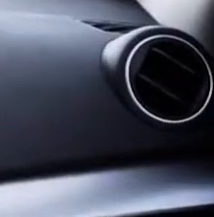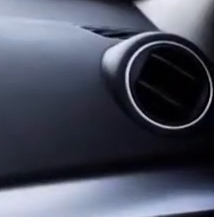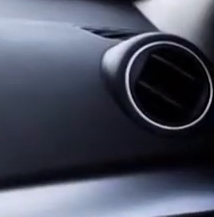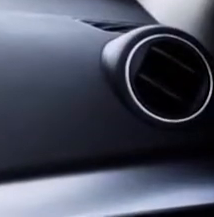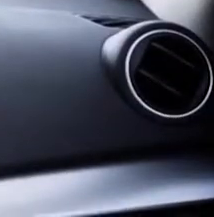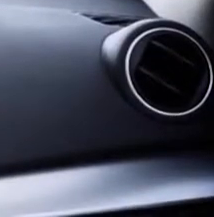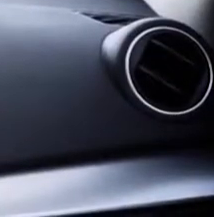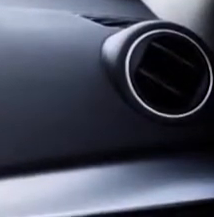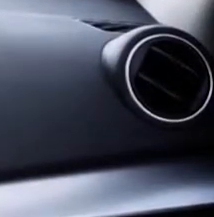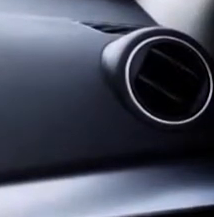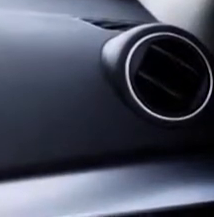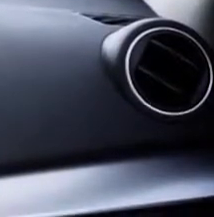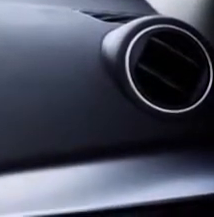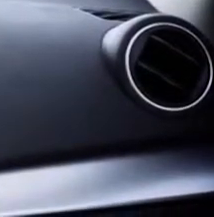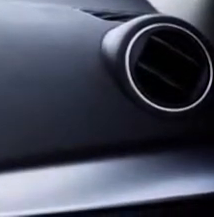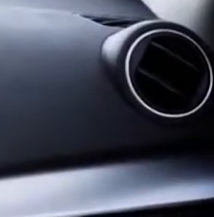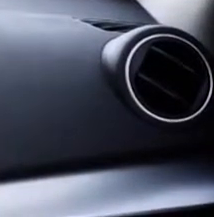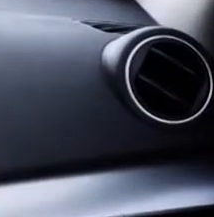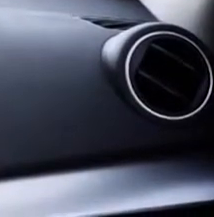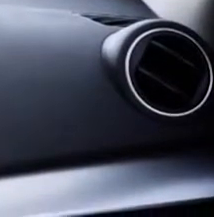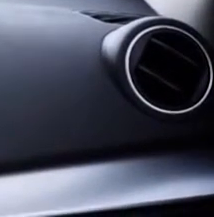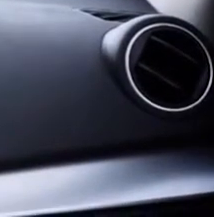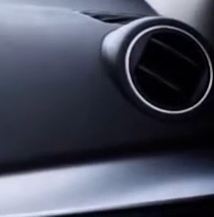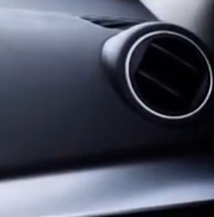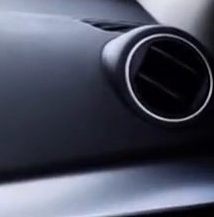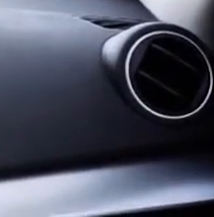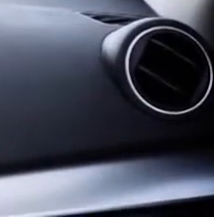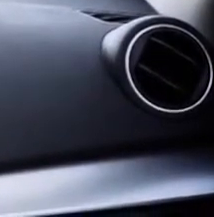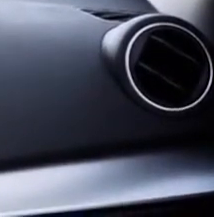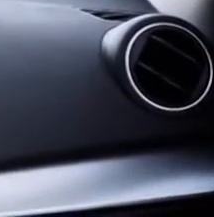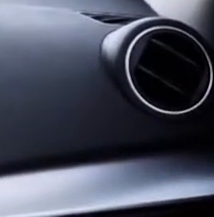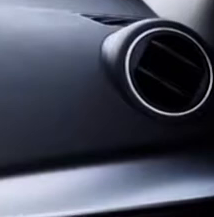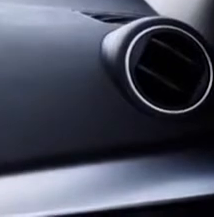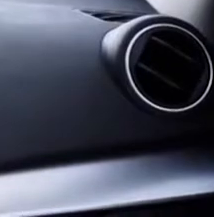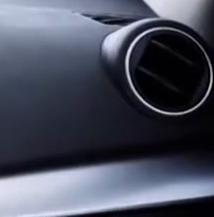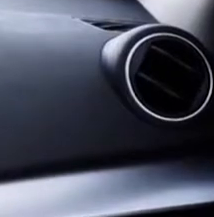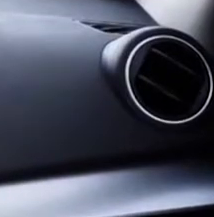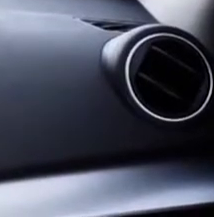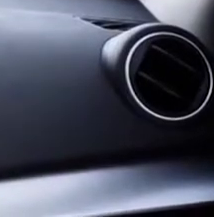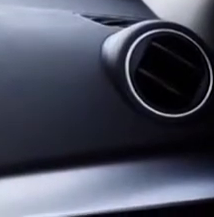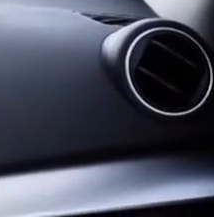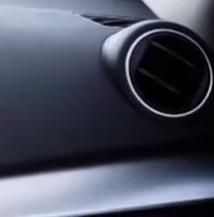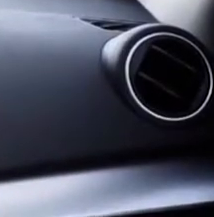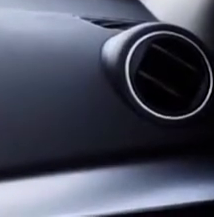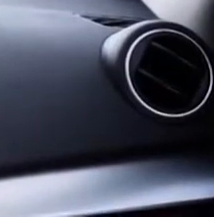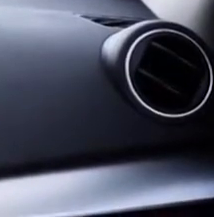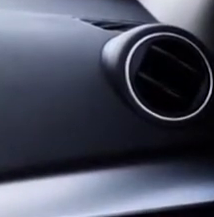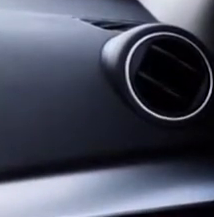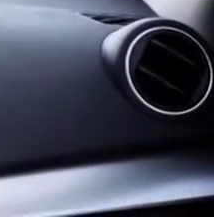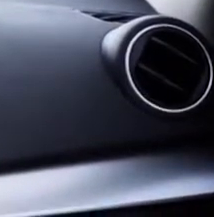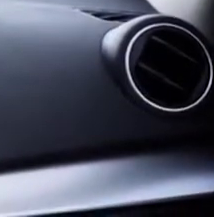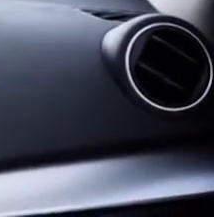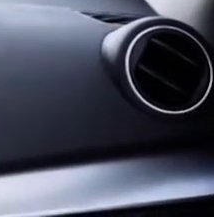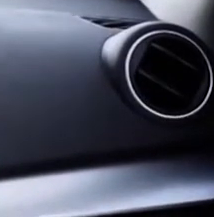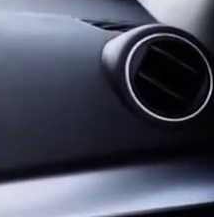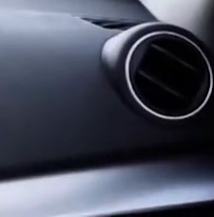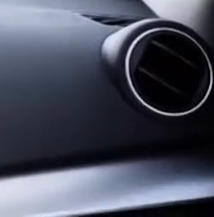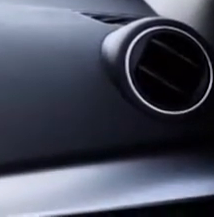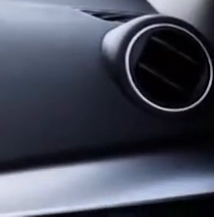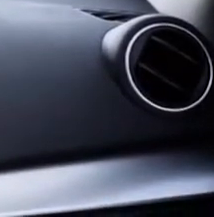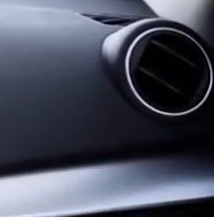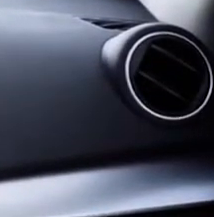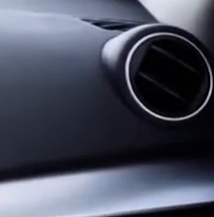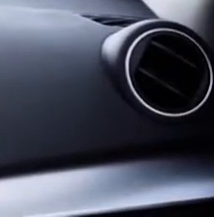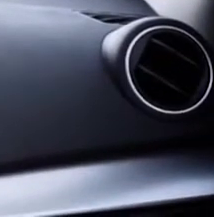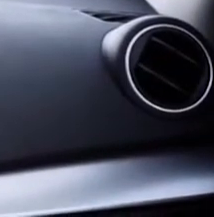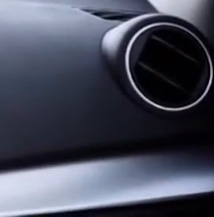Contribua com o pedágio da APAI de Passo Fundo, sábado, dia 26 de agosto, das 9h da manhã, até às 3h da tarde,